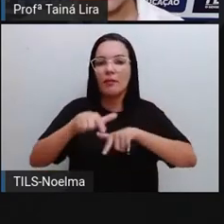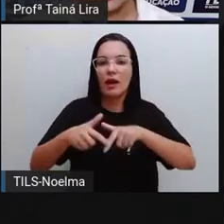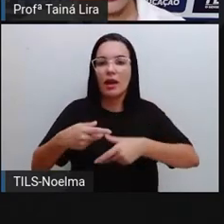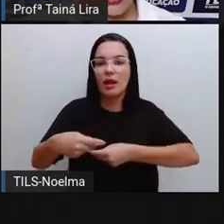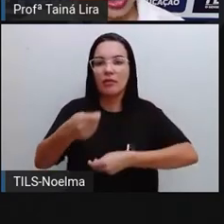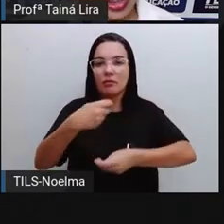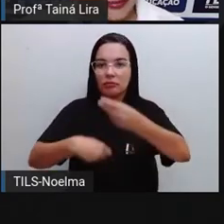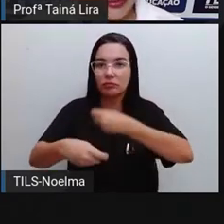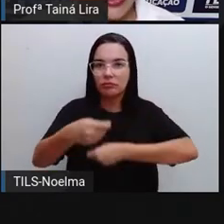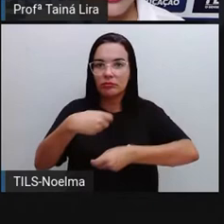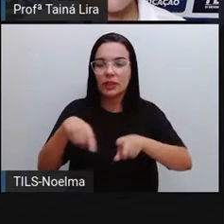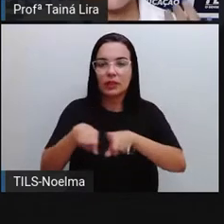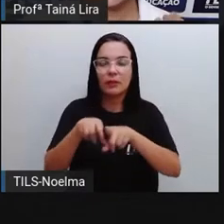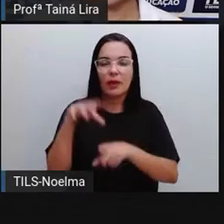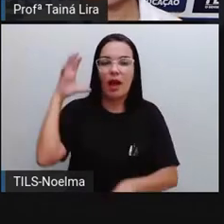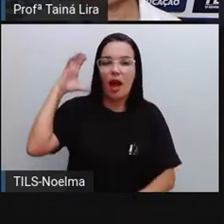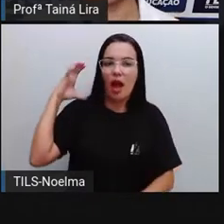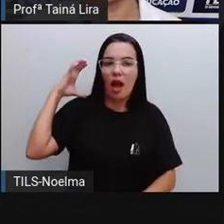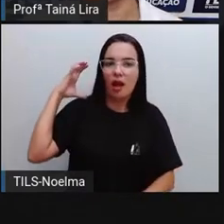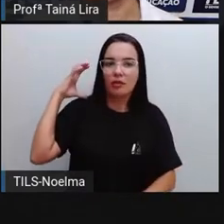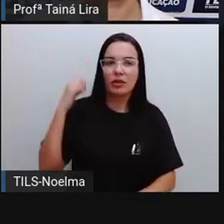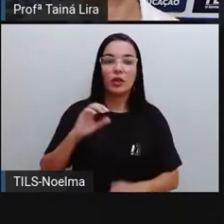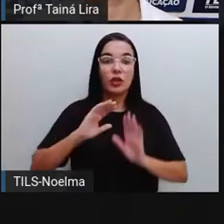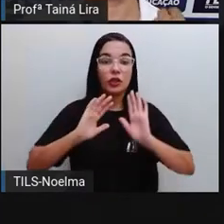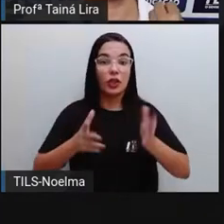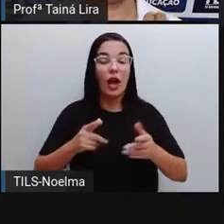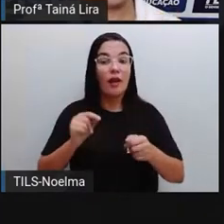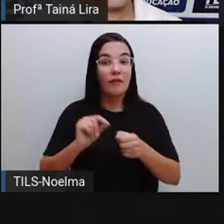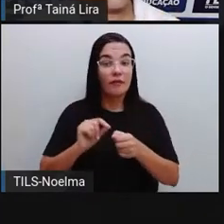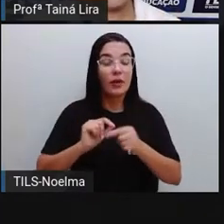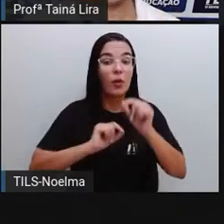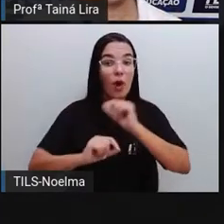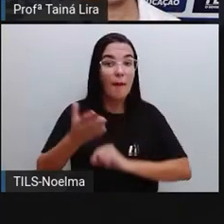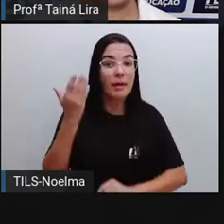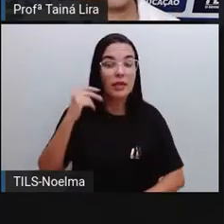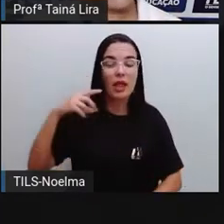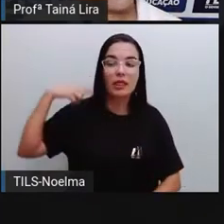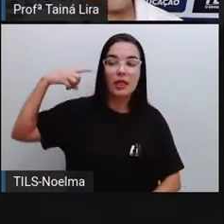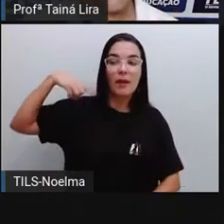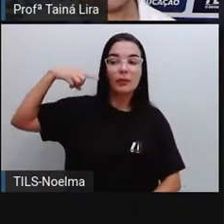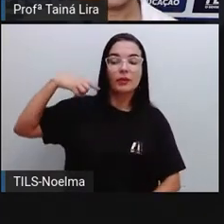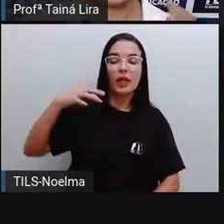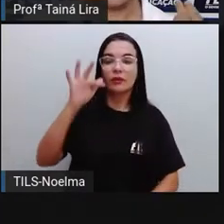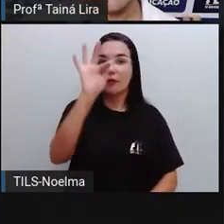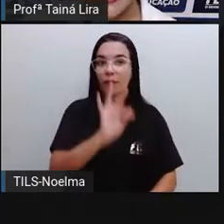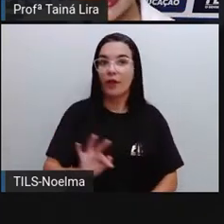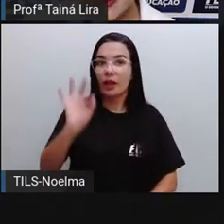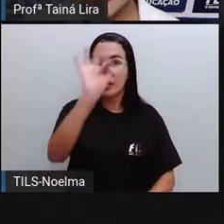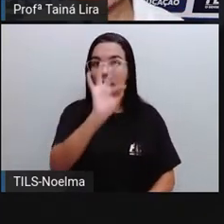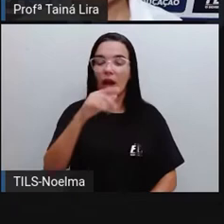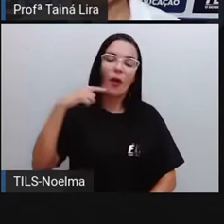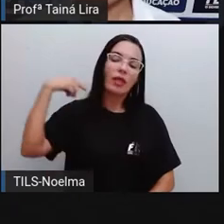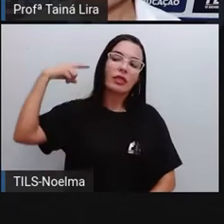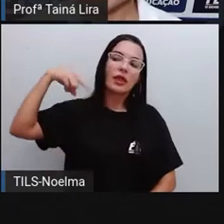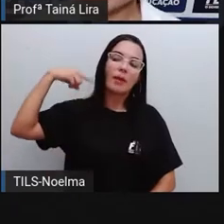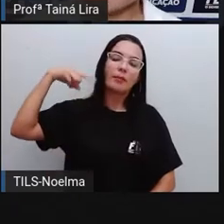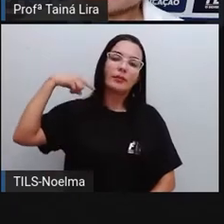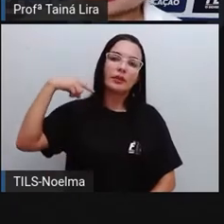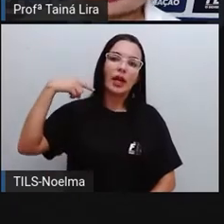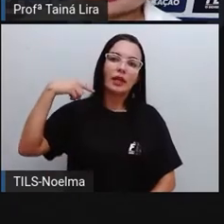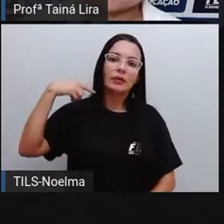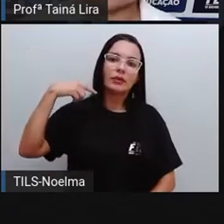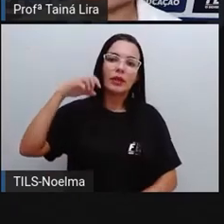e radialista e ele já foi, ó, deputado federal, deputado estadual e também já foi